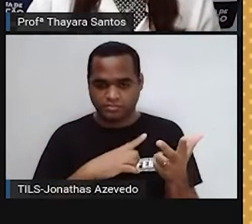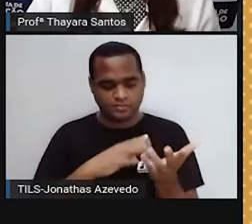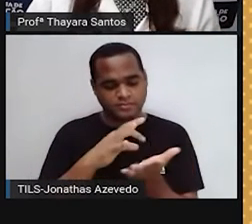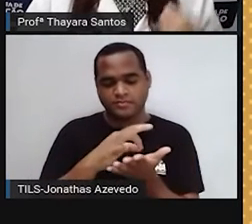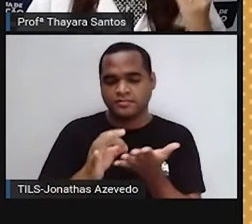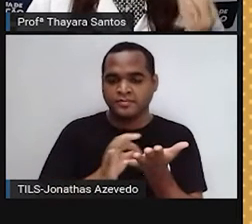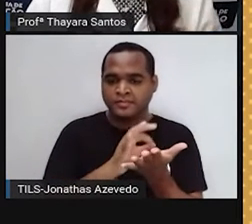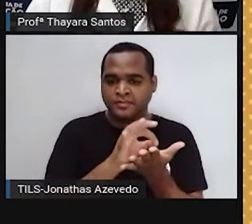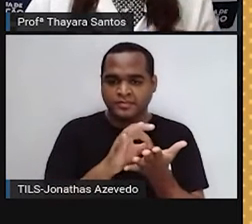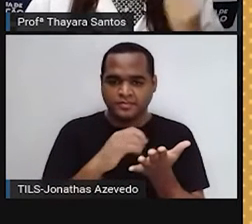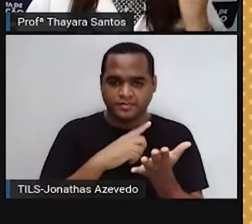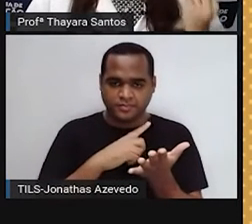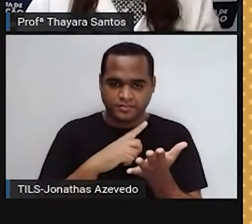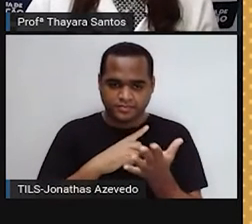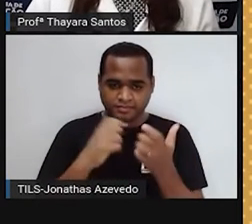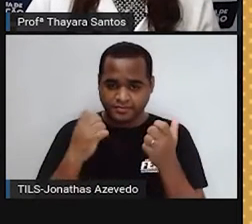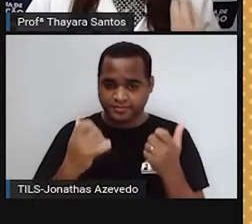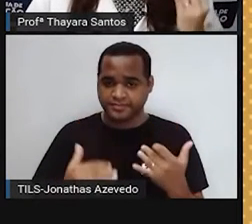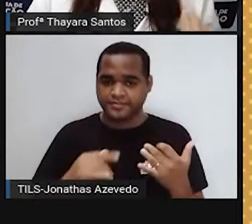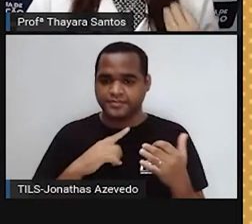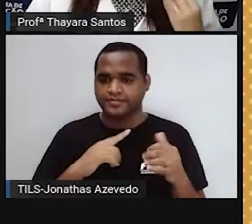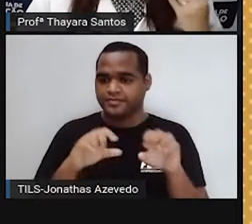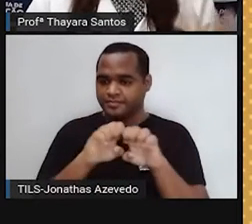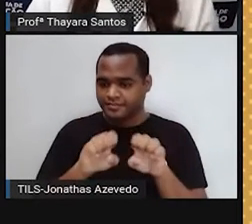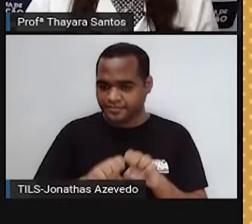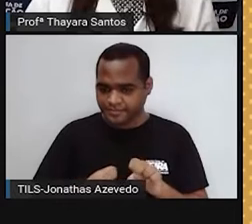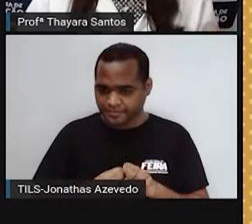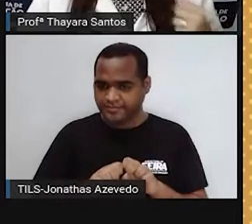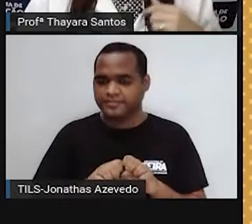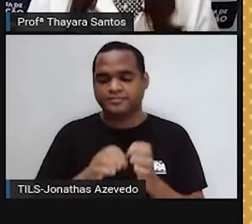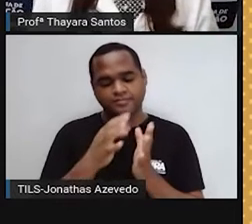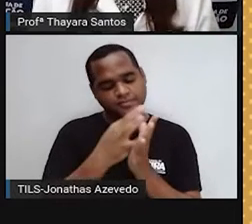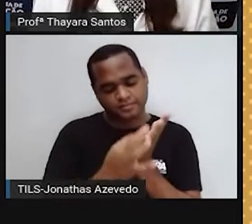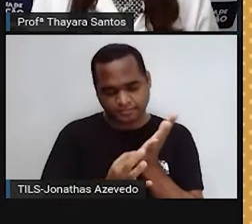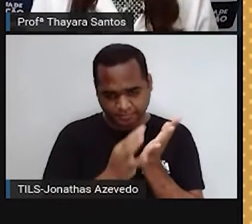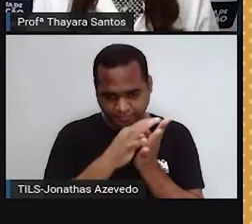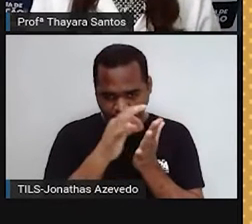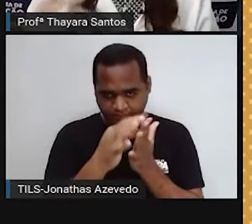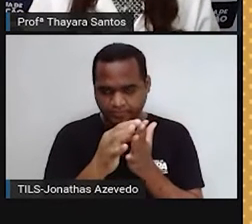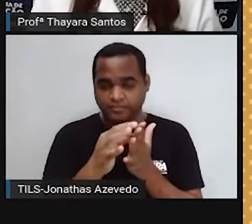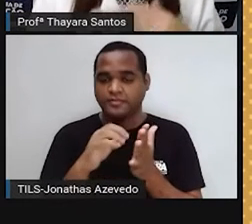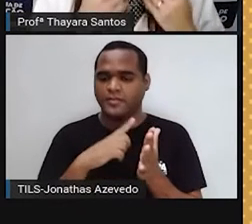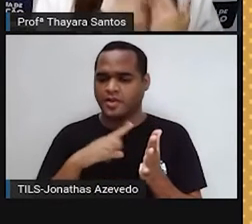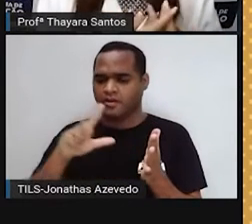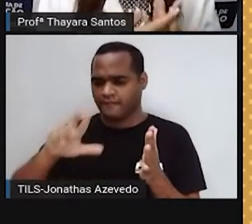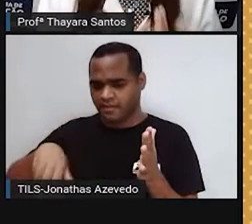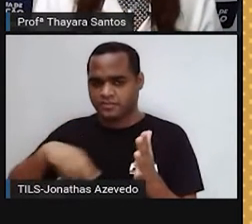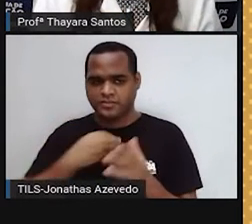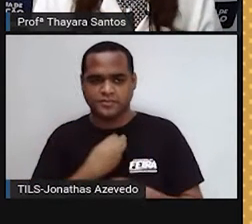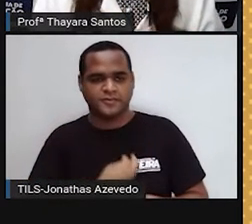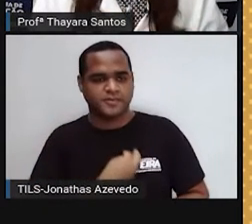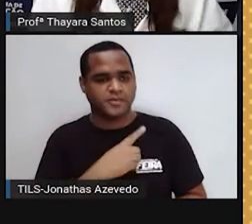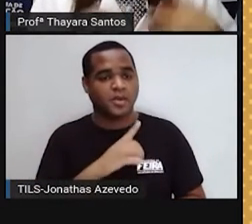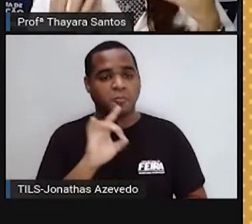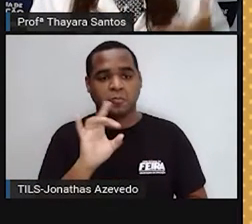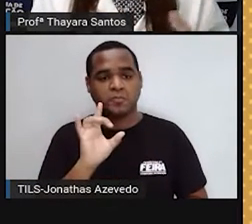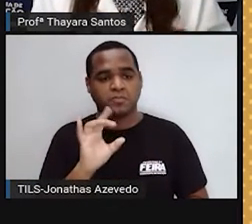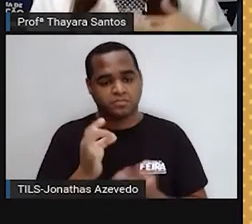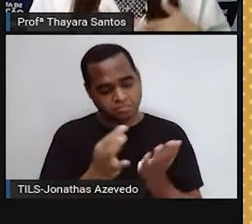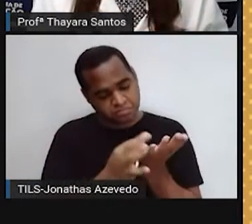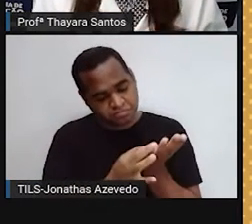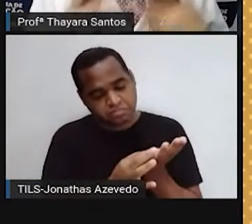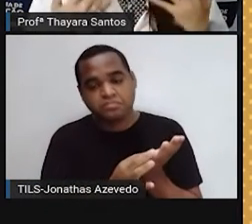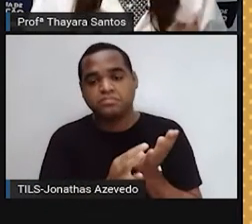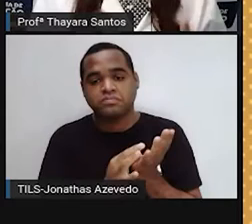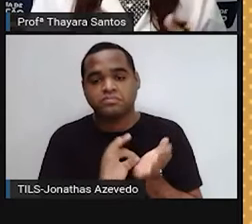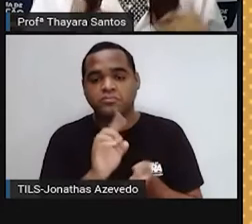imagina aí, ele tem essa estrutura que é a célula. E tem muitos seres vivos que só tem uma célula, então a própria célula